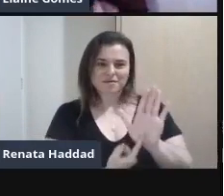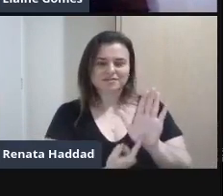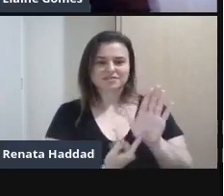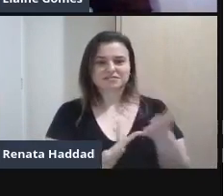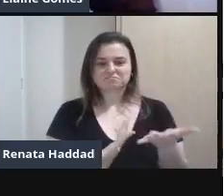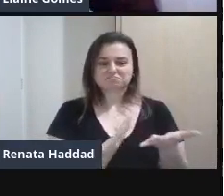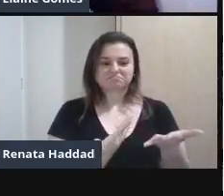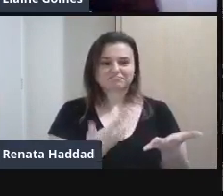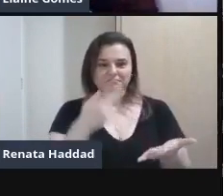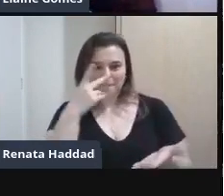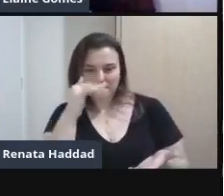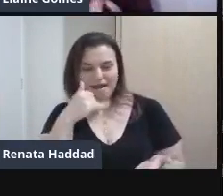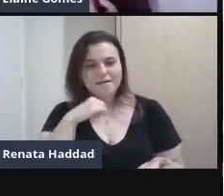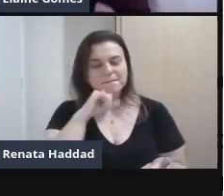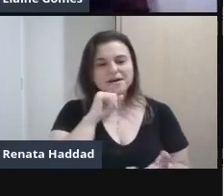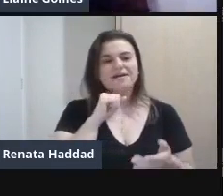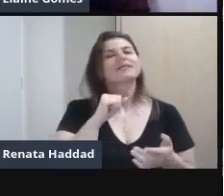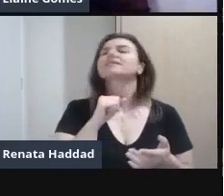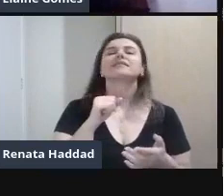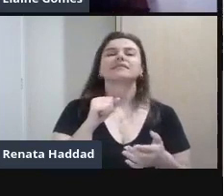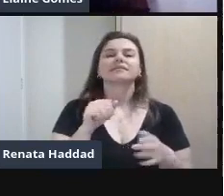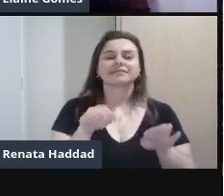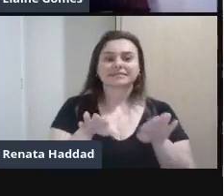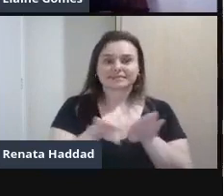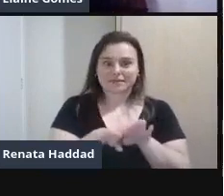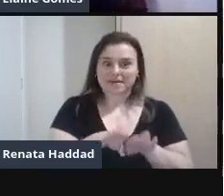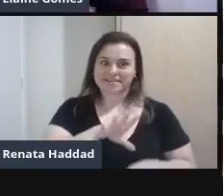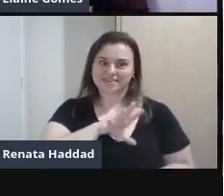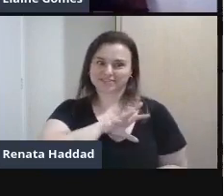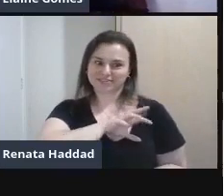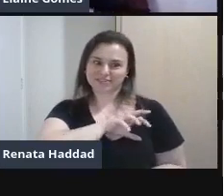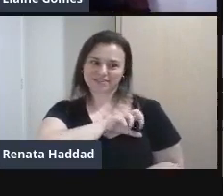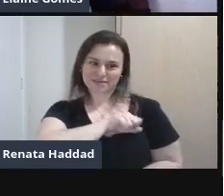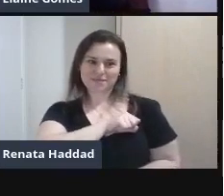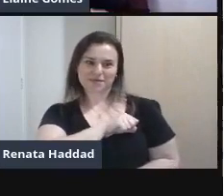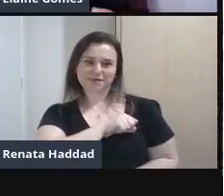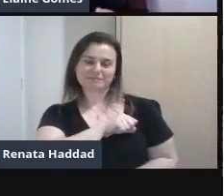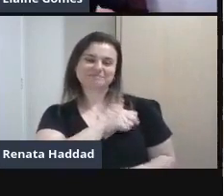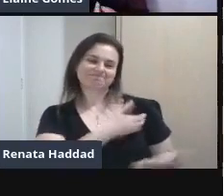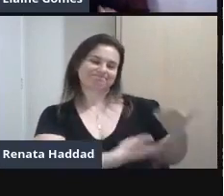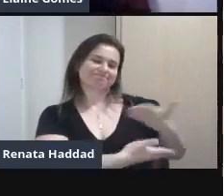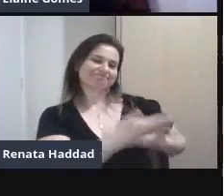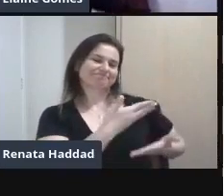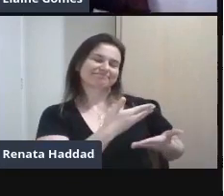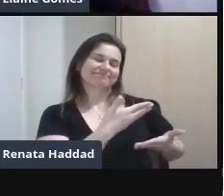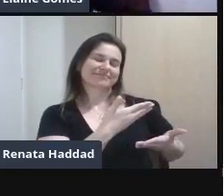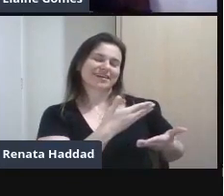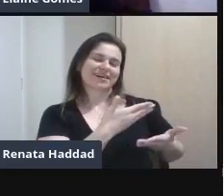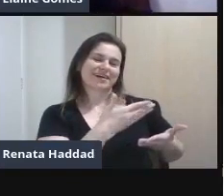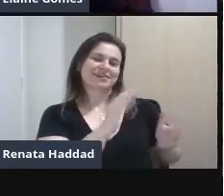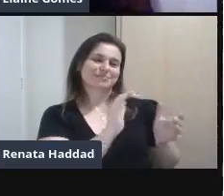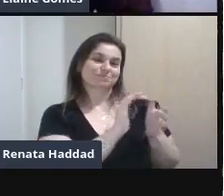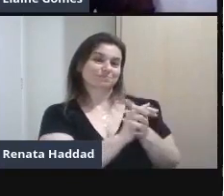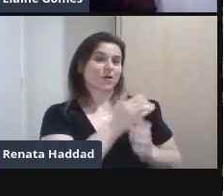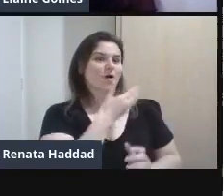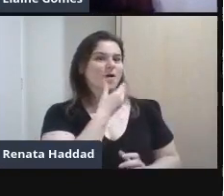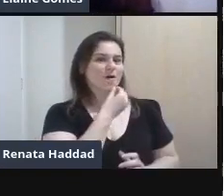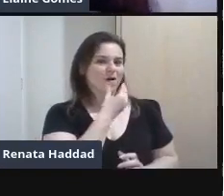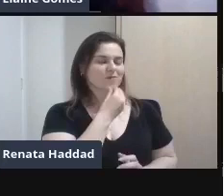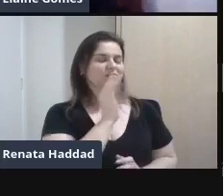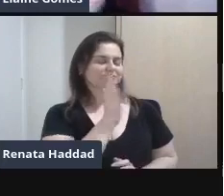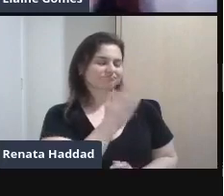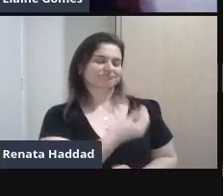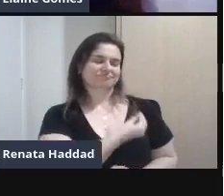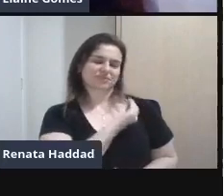Tanto quanto as relações Amorosas Dos seus Maridos Ali Dos homens Com que ela conviveu